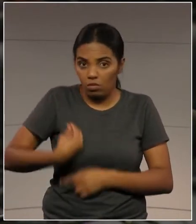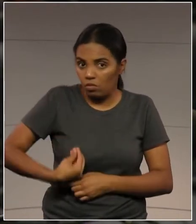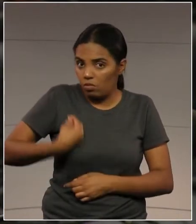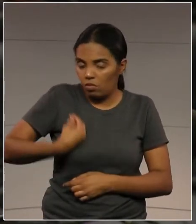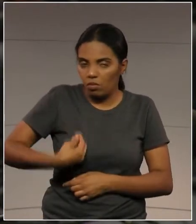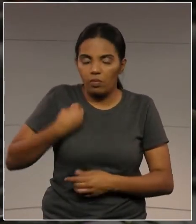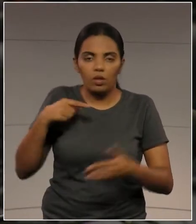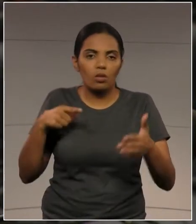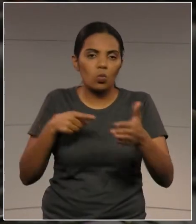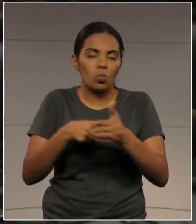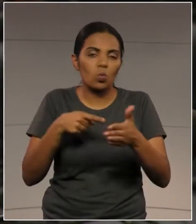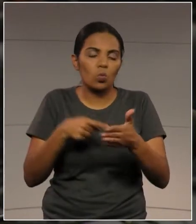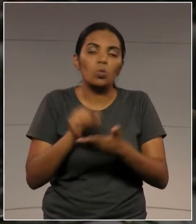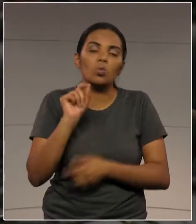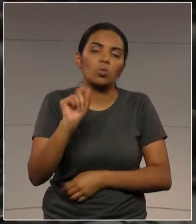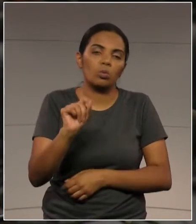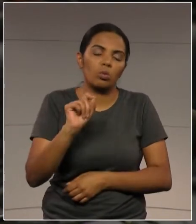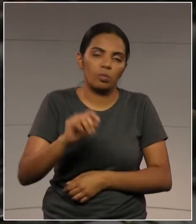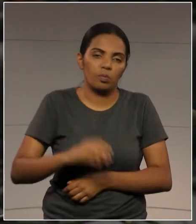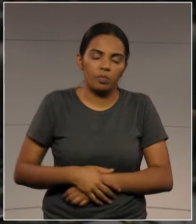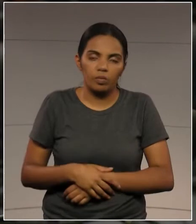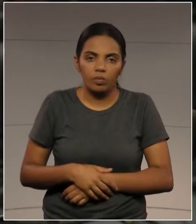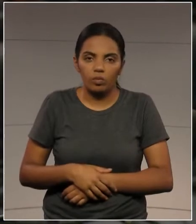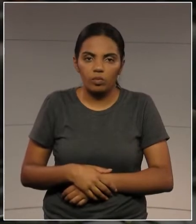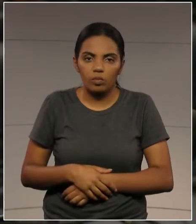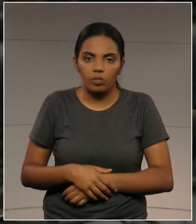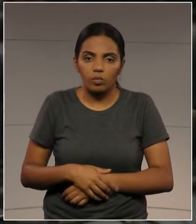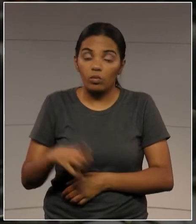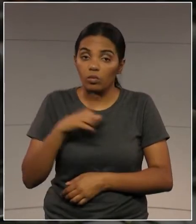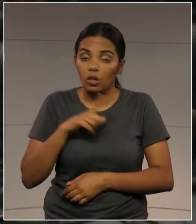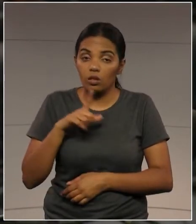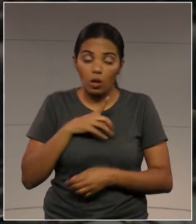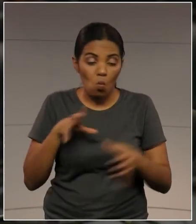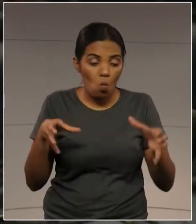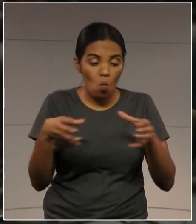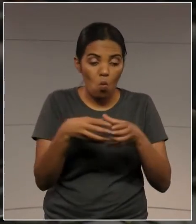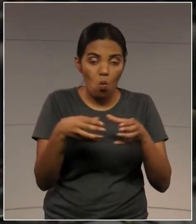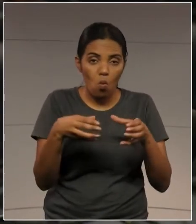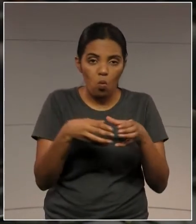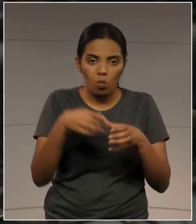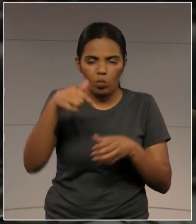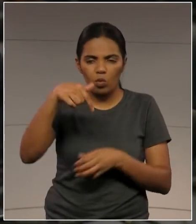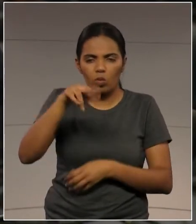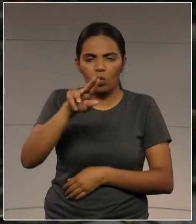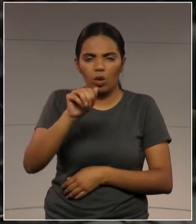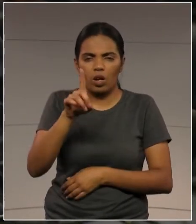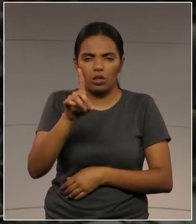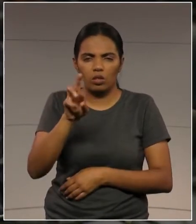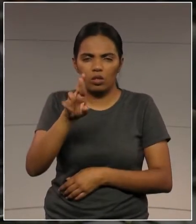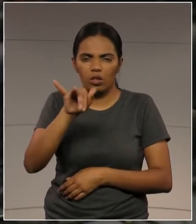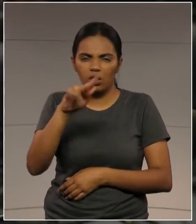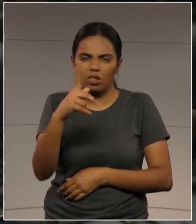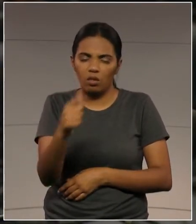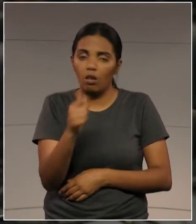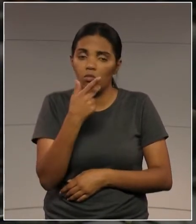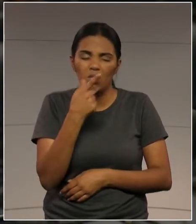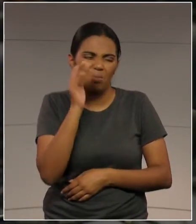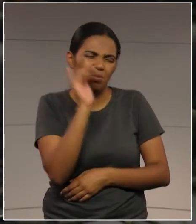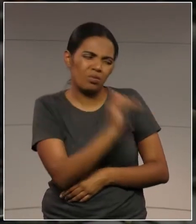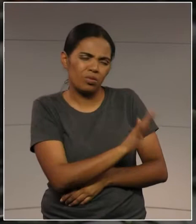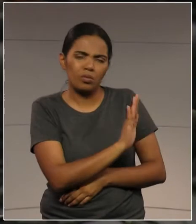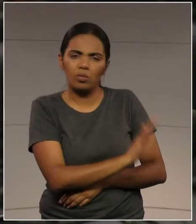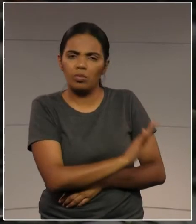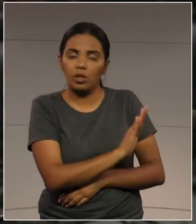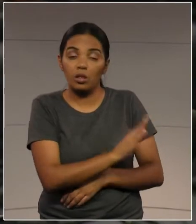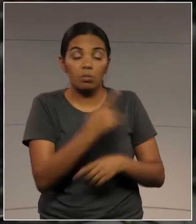uma denúncia, até de uma... de quadrilha, digamos assim, com o devido respeito, para que o carro fique lá, porque senão o